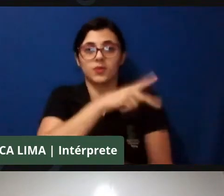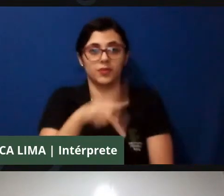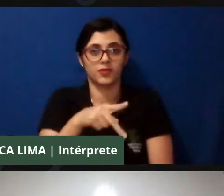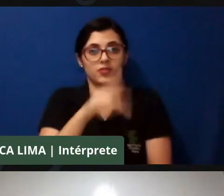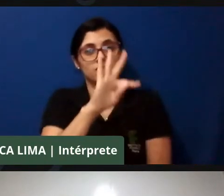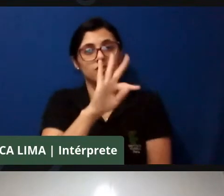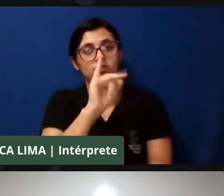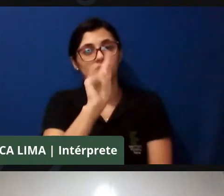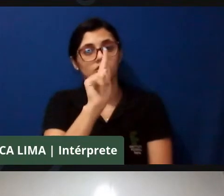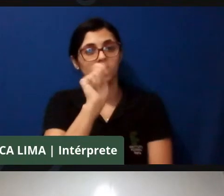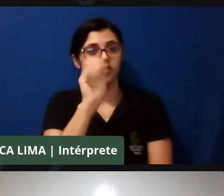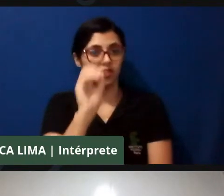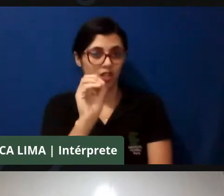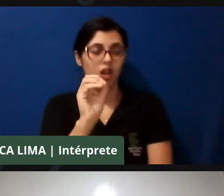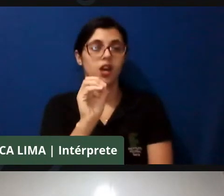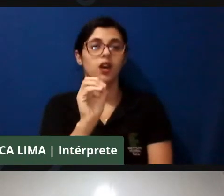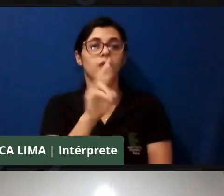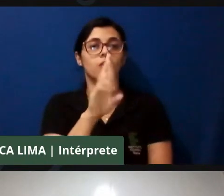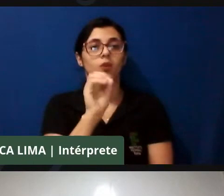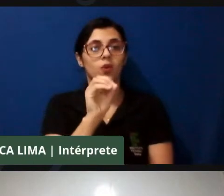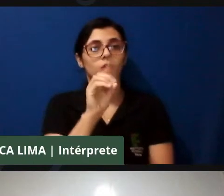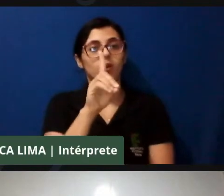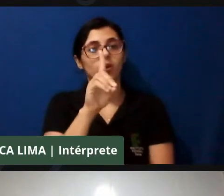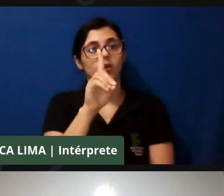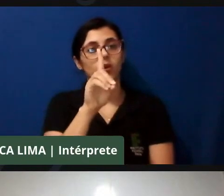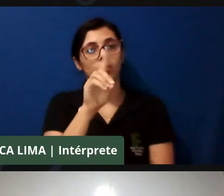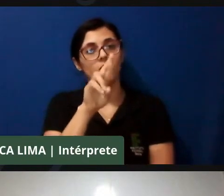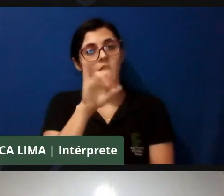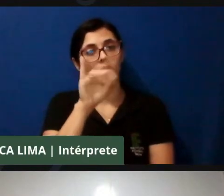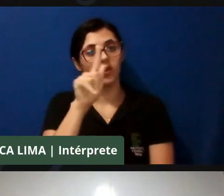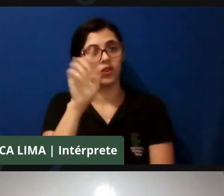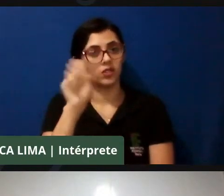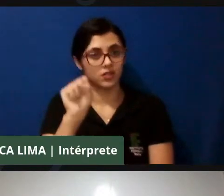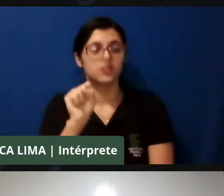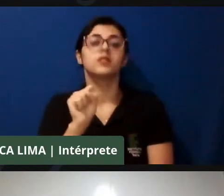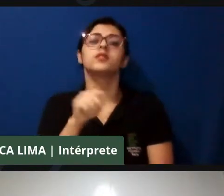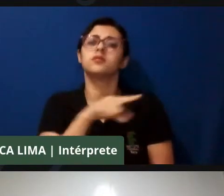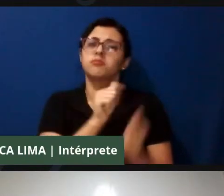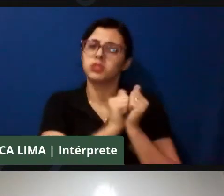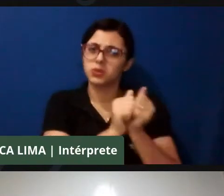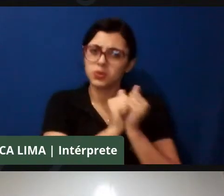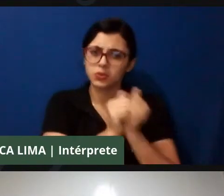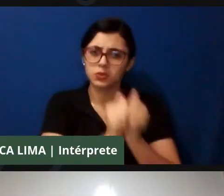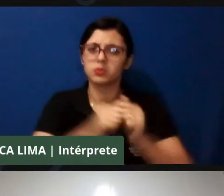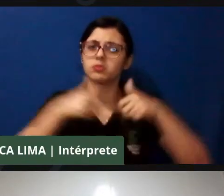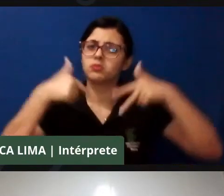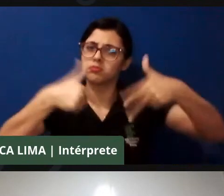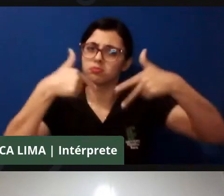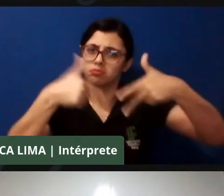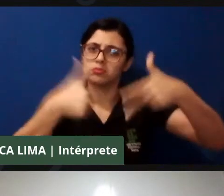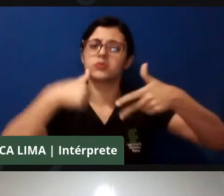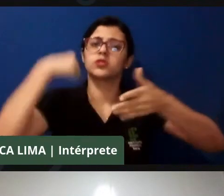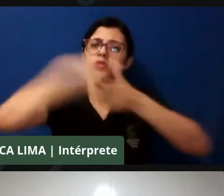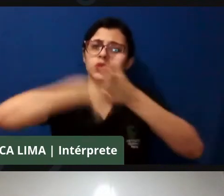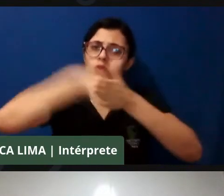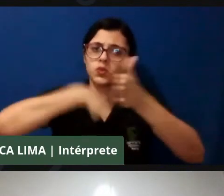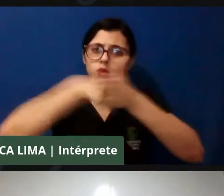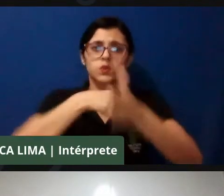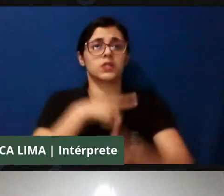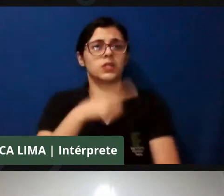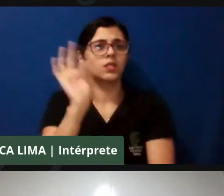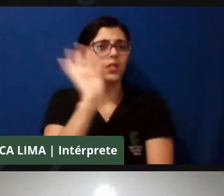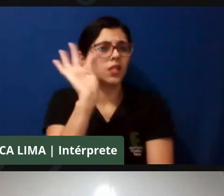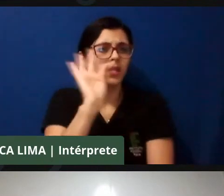é... Sou companheiro de luta, de militância aí, né, e que tem feito trabalhos belíssimos